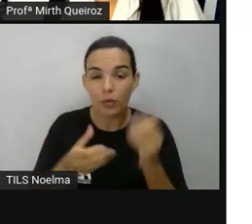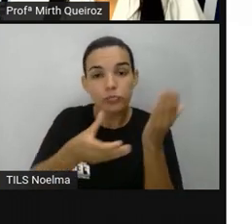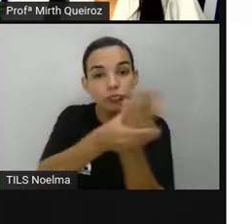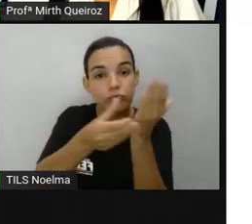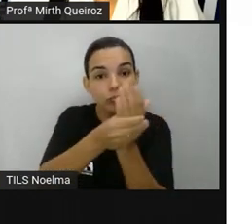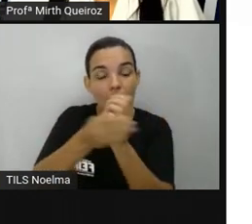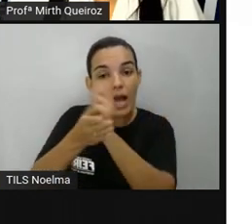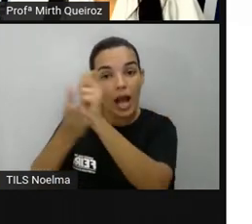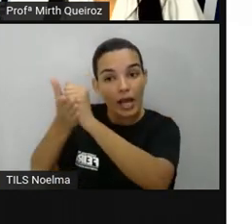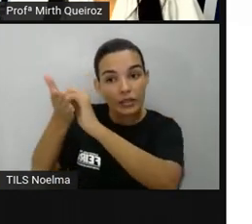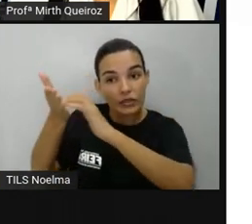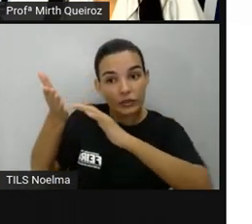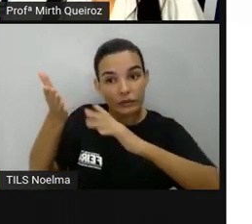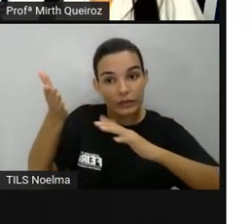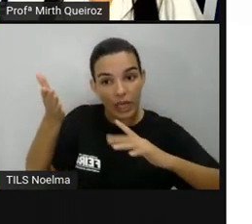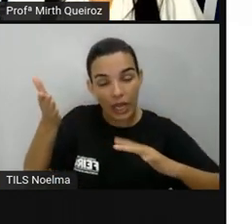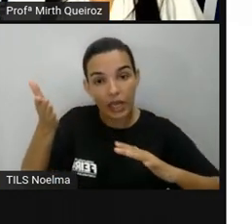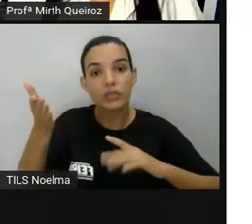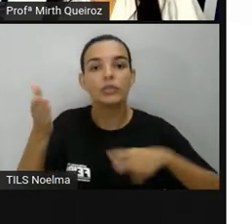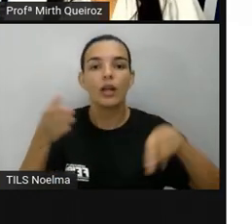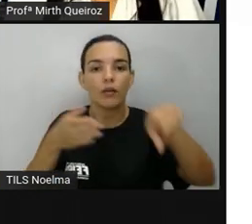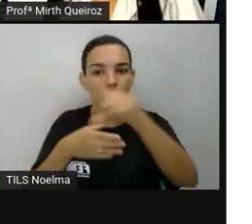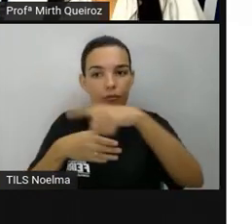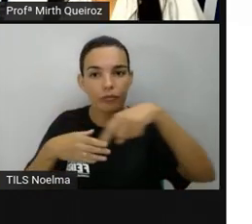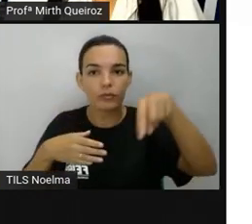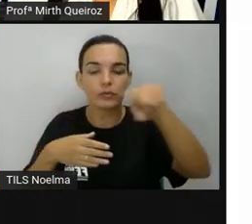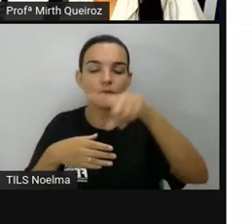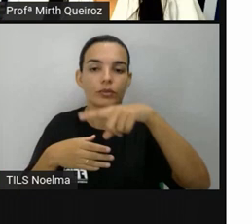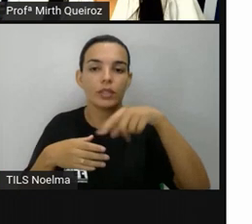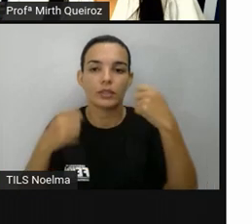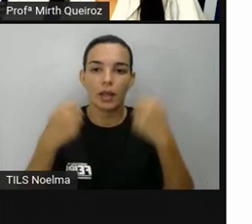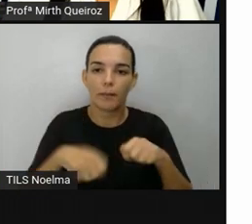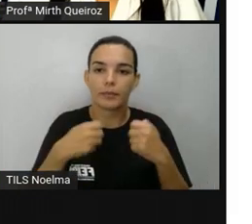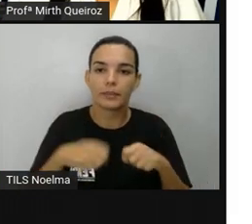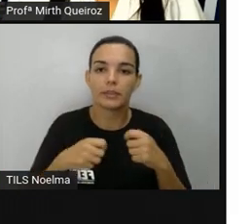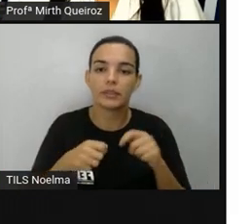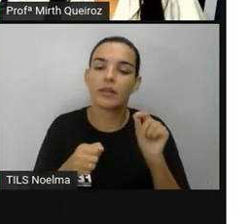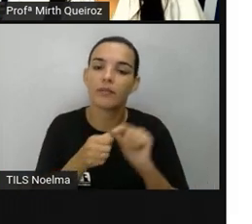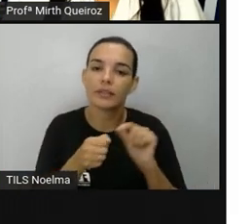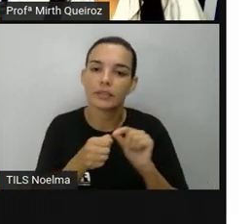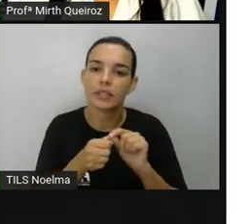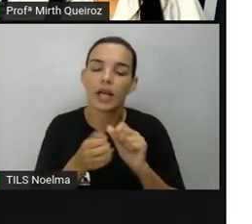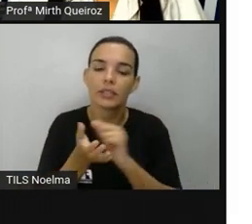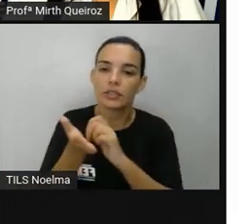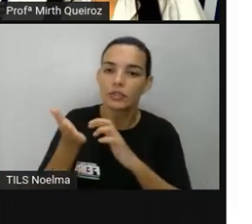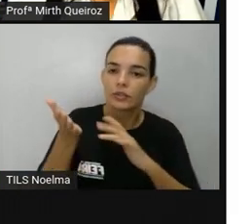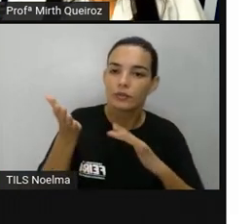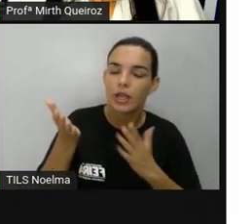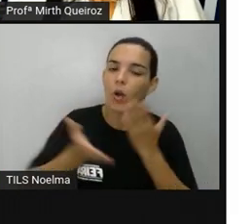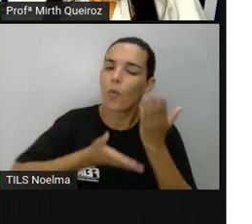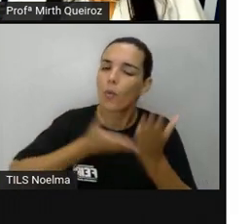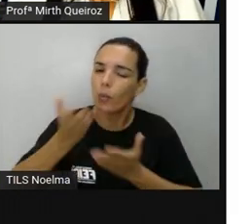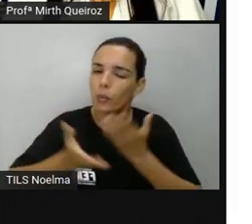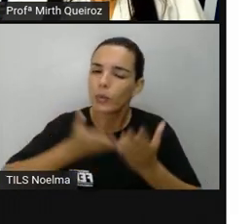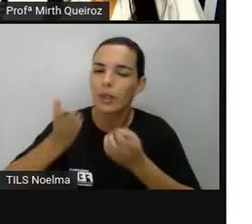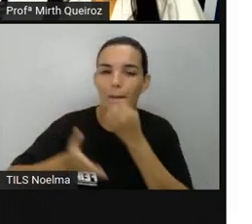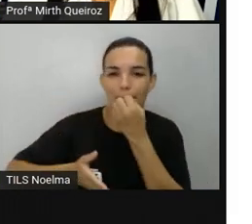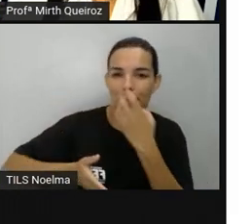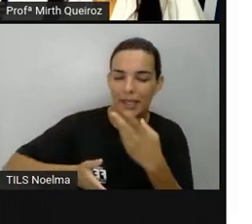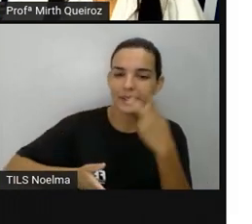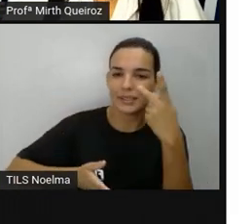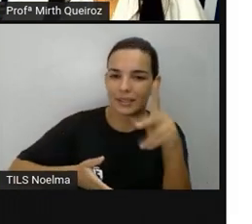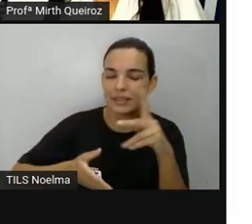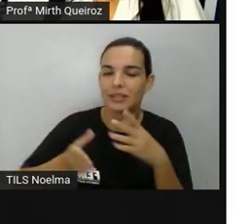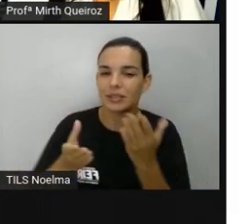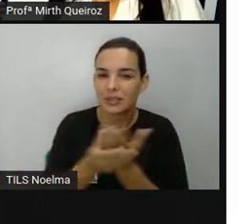o bloco de orientações do aluno, peguem também o bloco de atividades, realizem essas atividades, cuidem muito bem desse